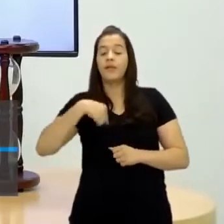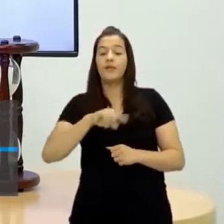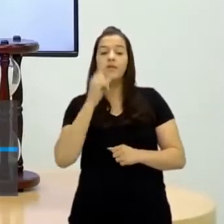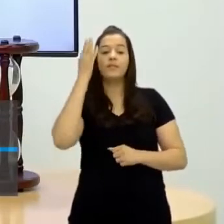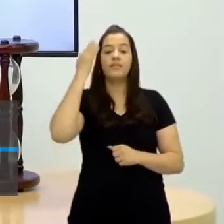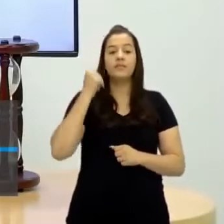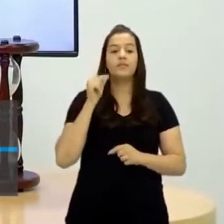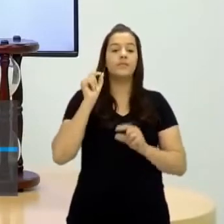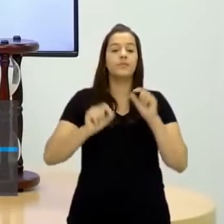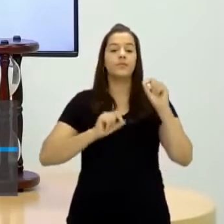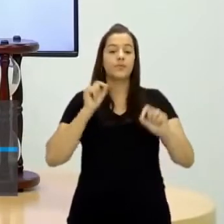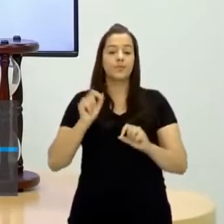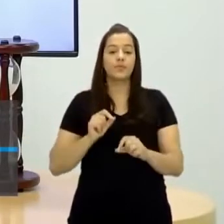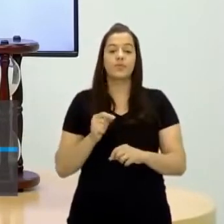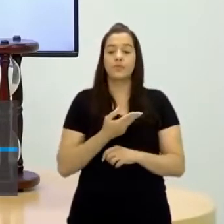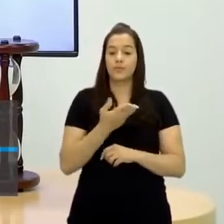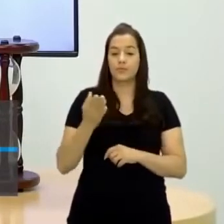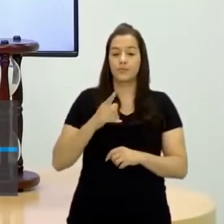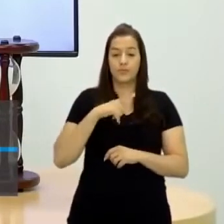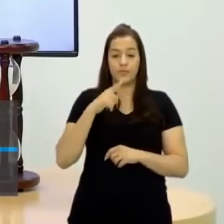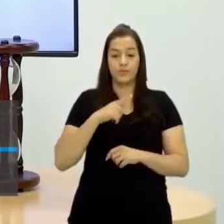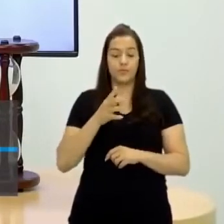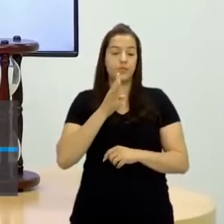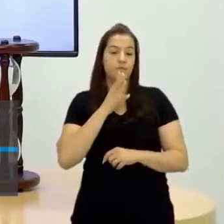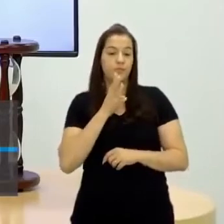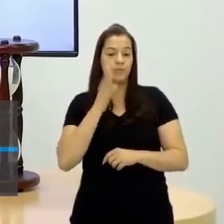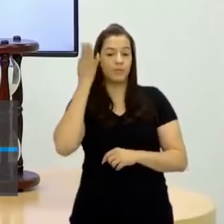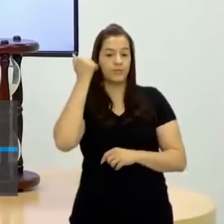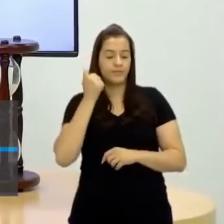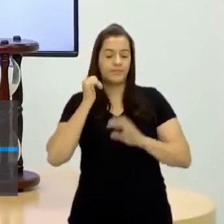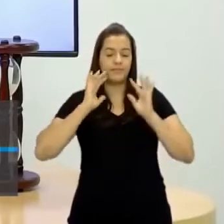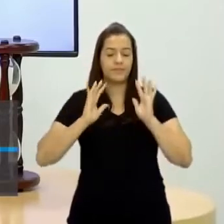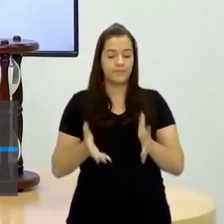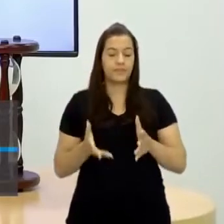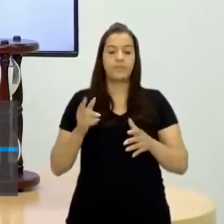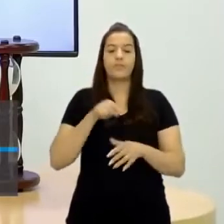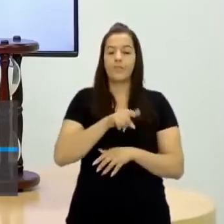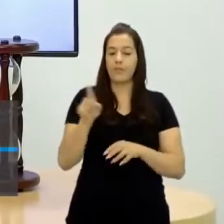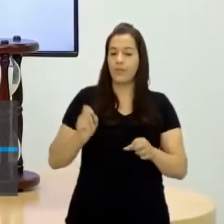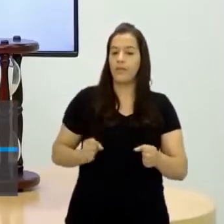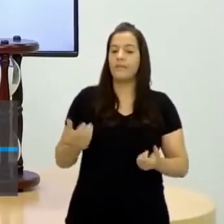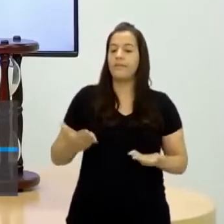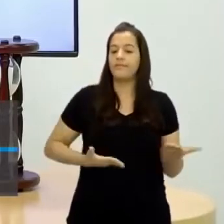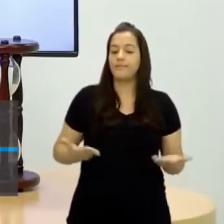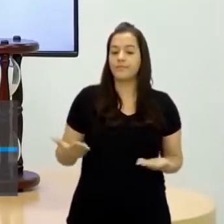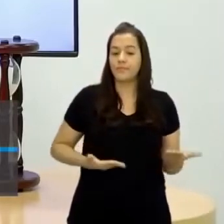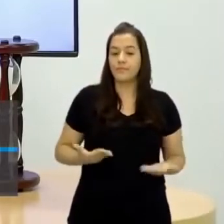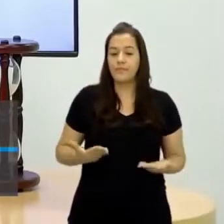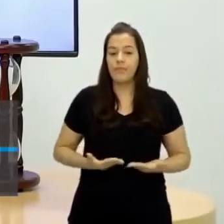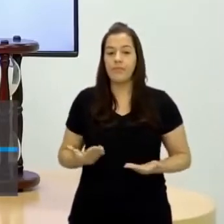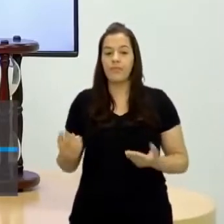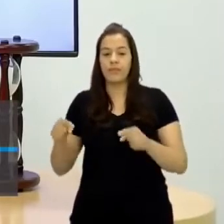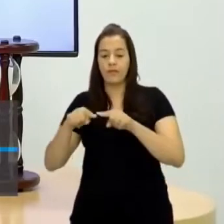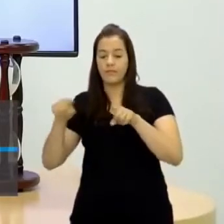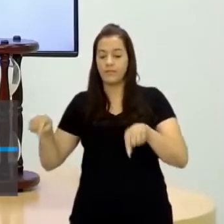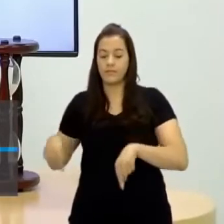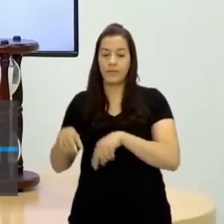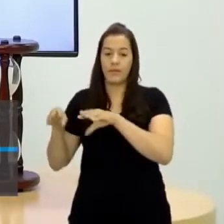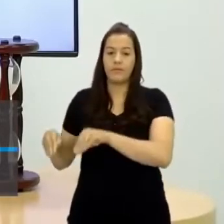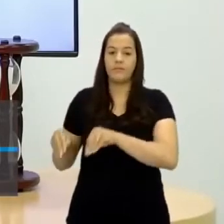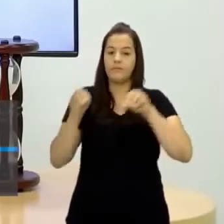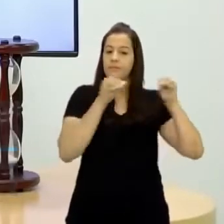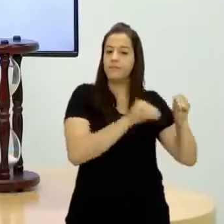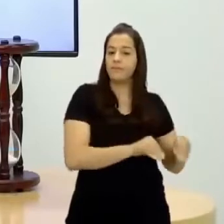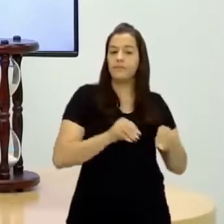que o vilão, agora vocês já sabem que o vilão é aquele servo que saiu do feudo e ele saiu do